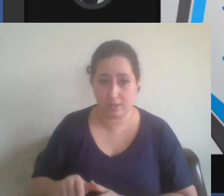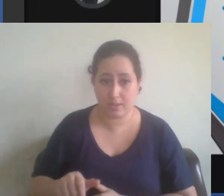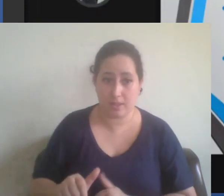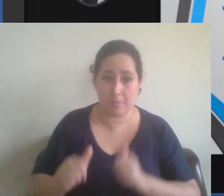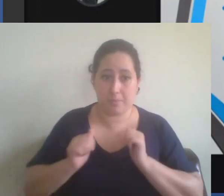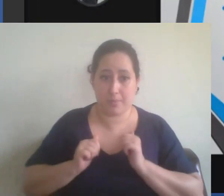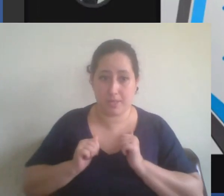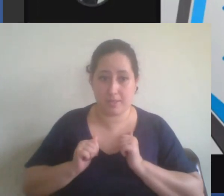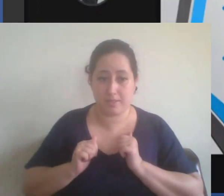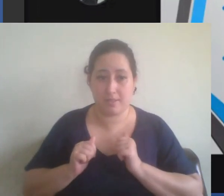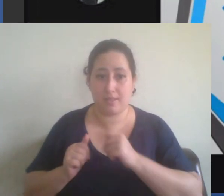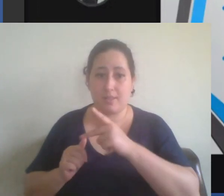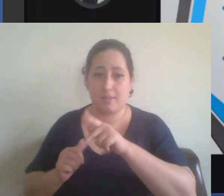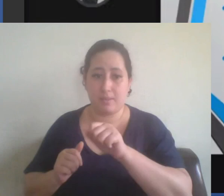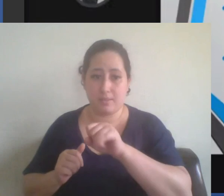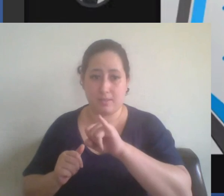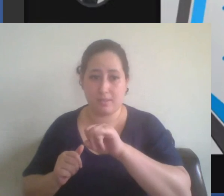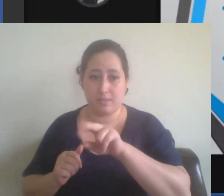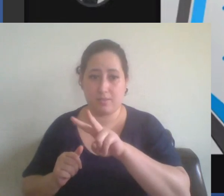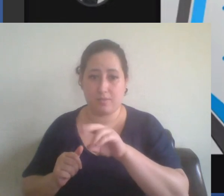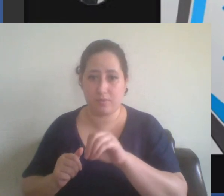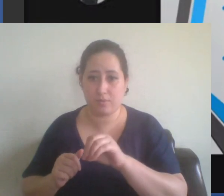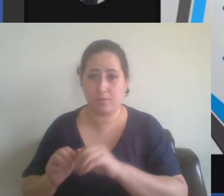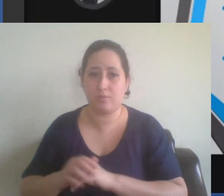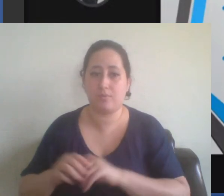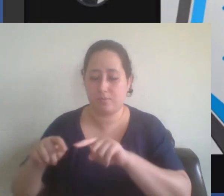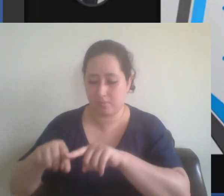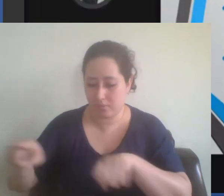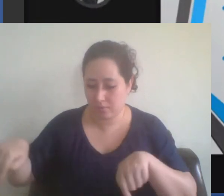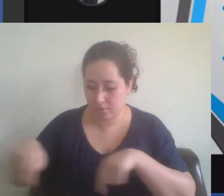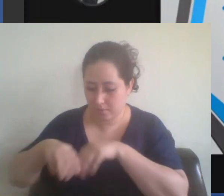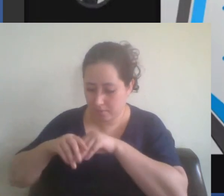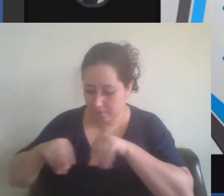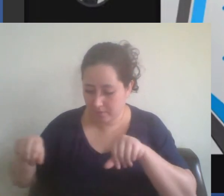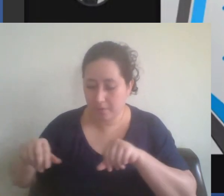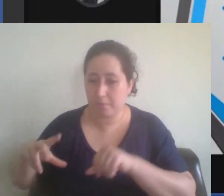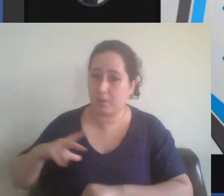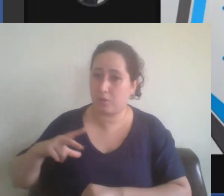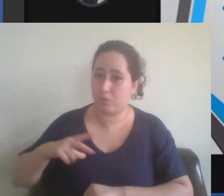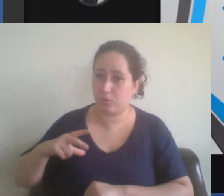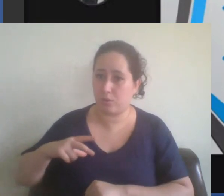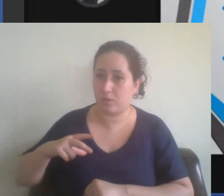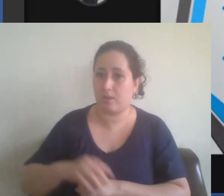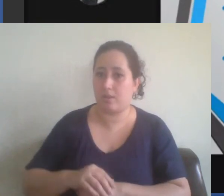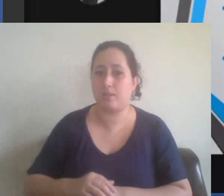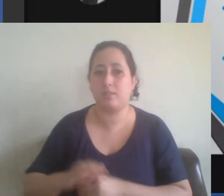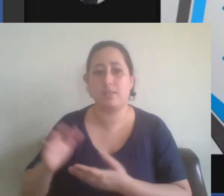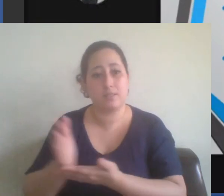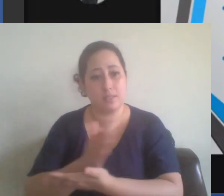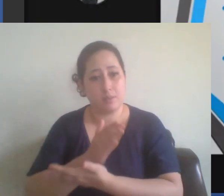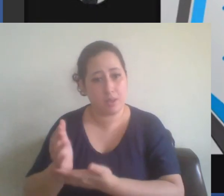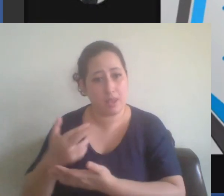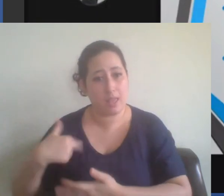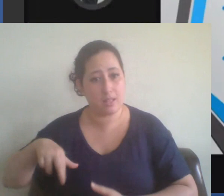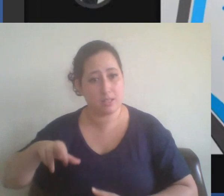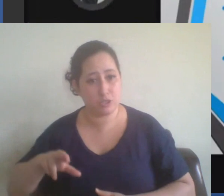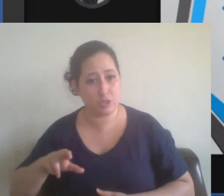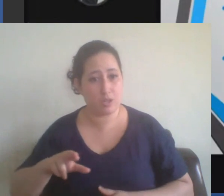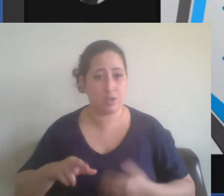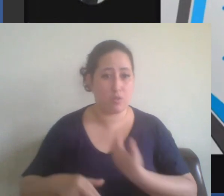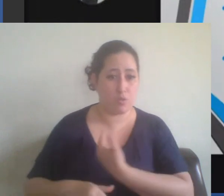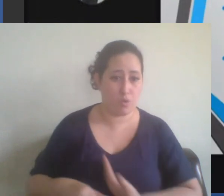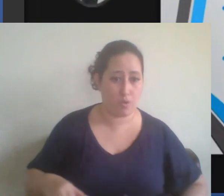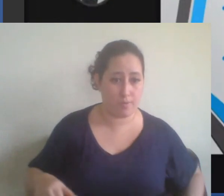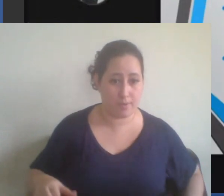propriedade privada inalienável e a separação entre religião e Estado. Para